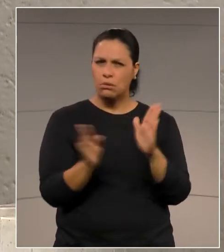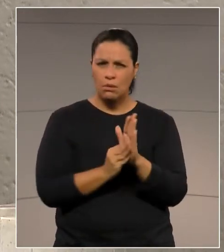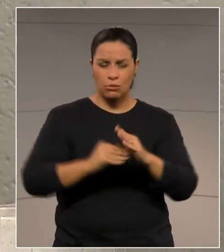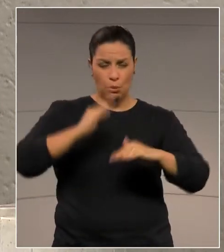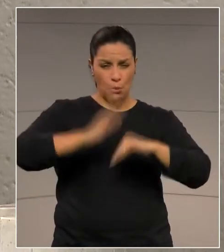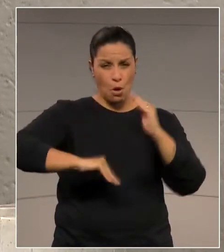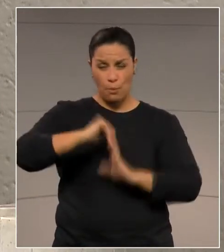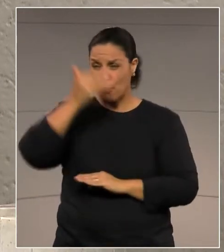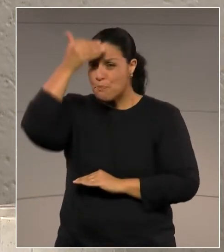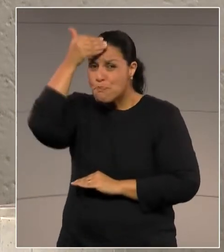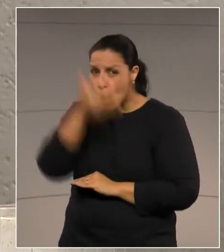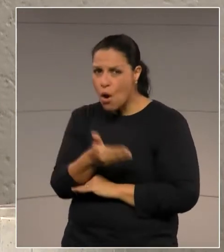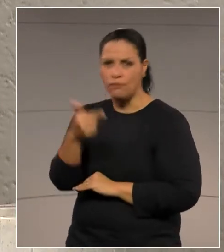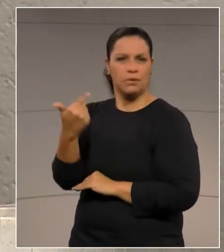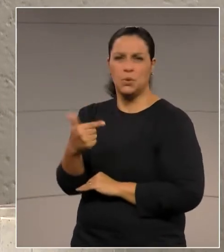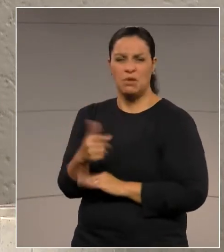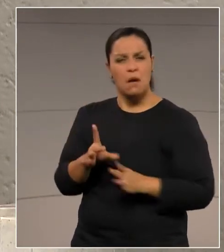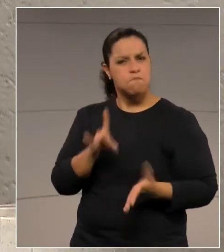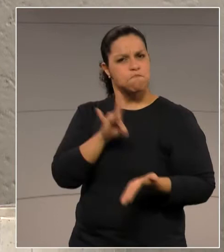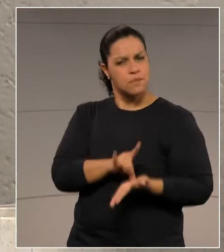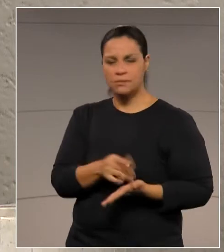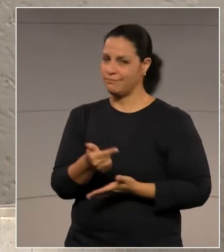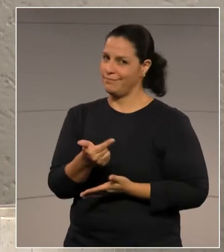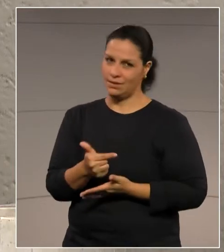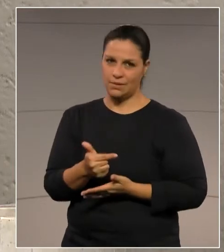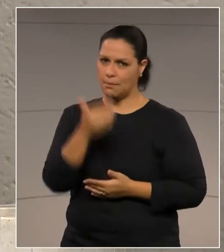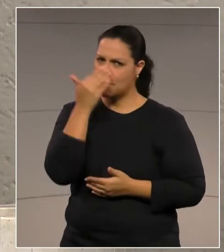probatório consistente.